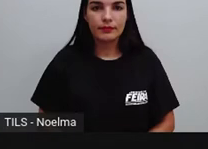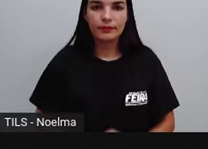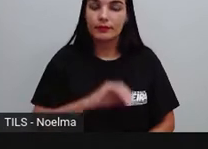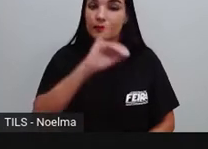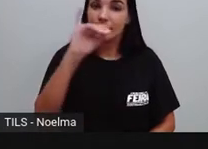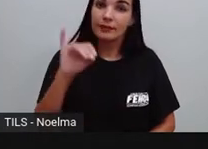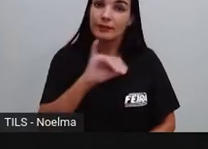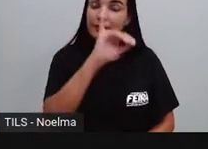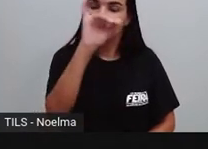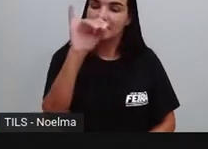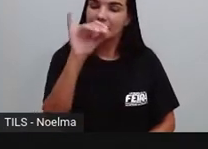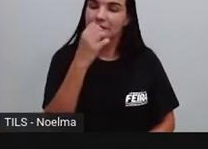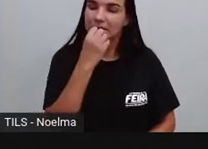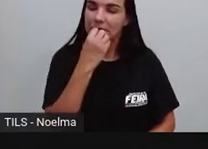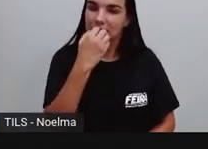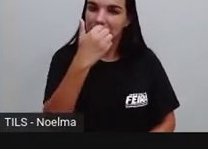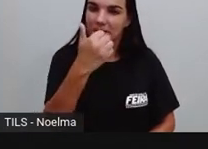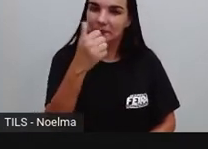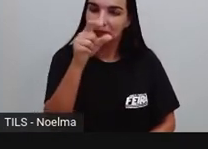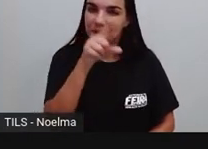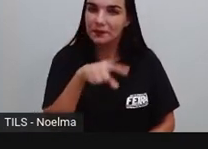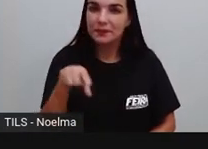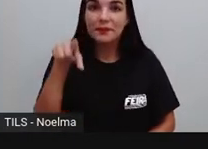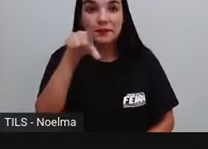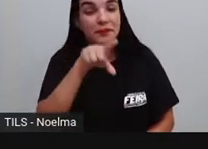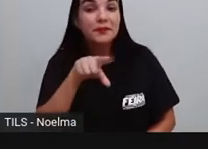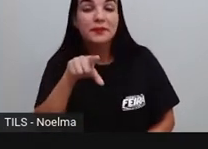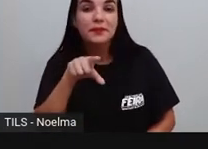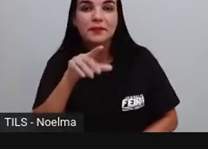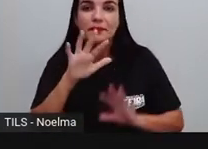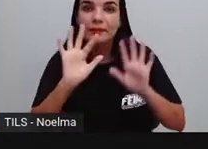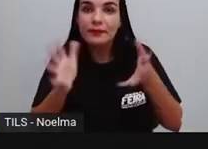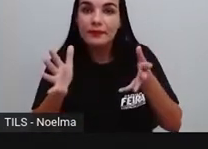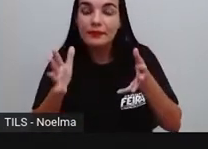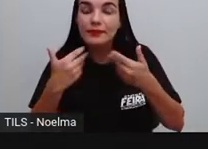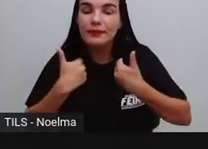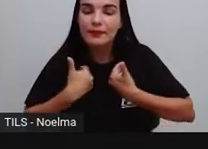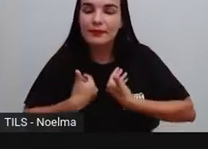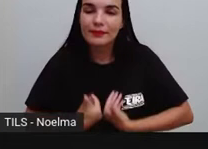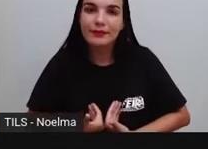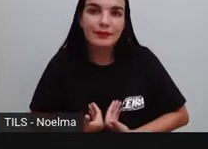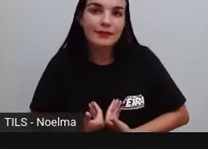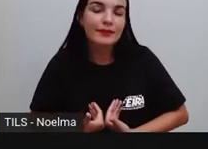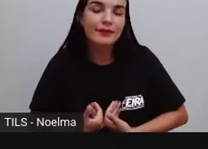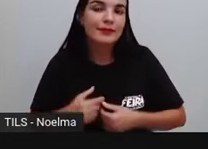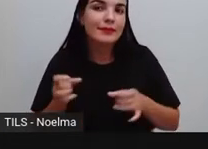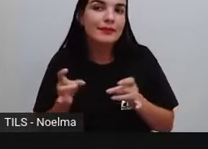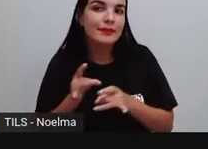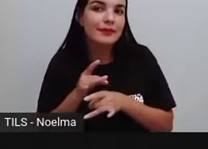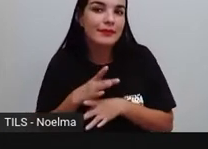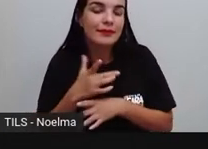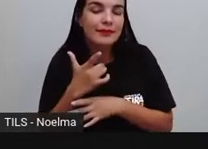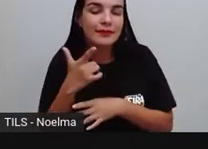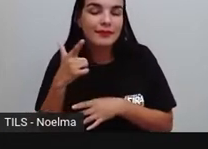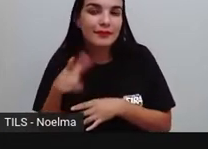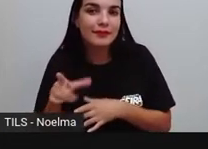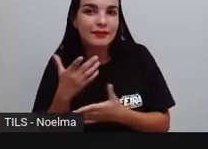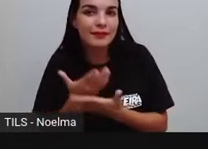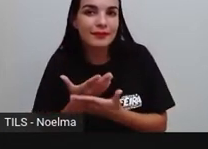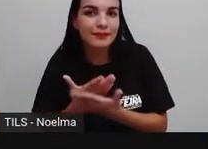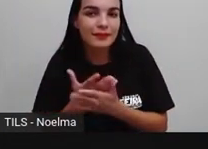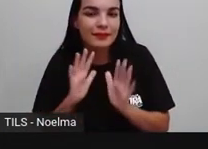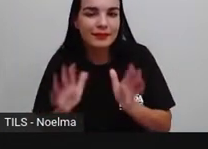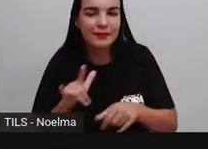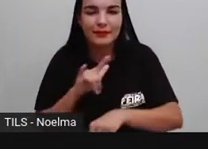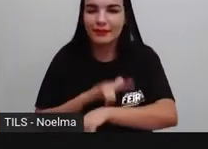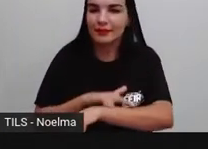Olá, amores! E aí, tudo bem com vocês? Descansados, prontos para mais uma aula? Já